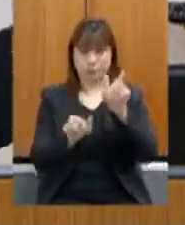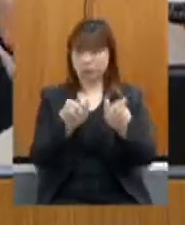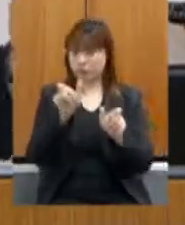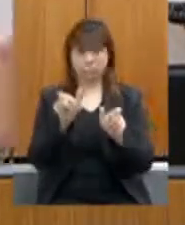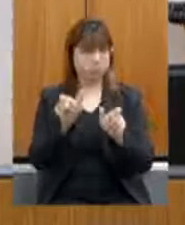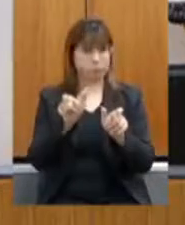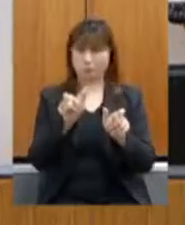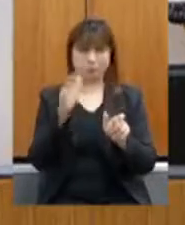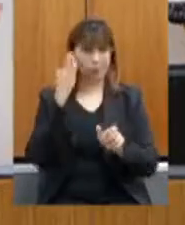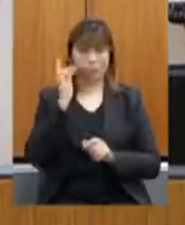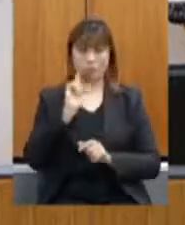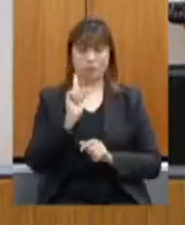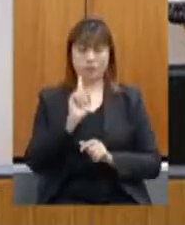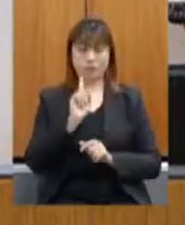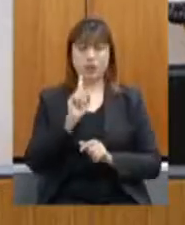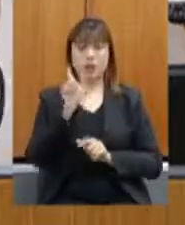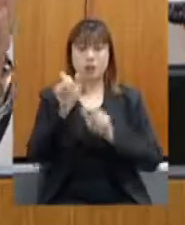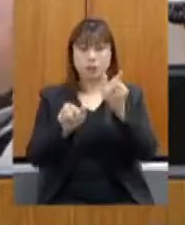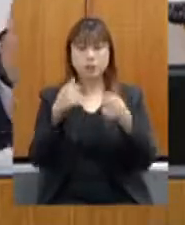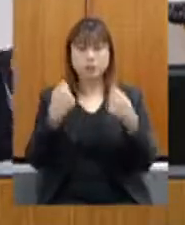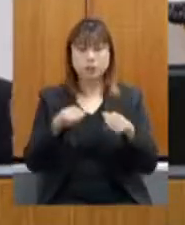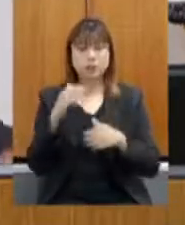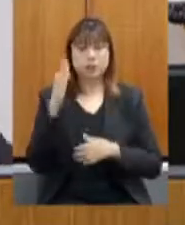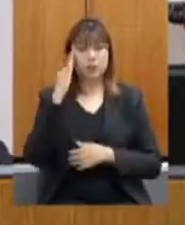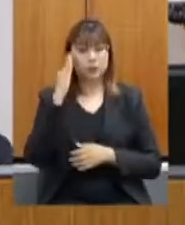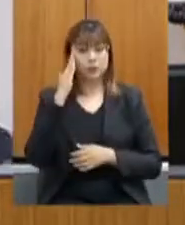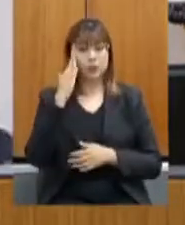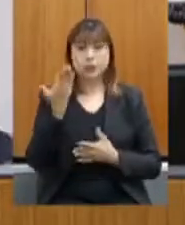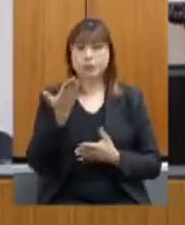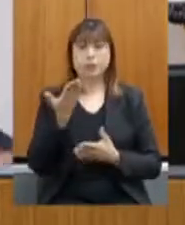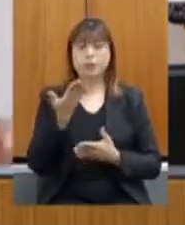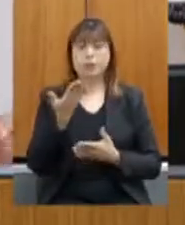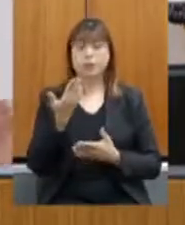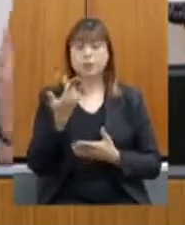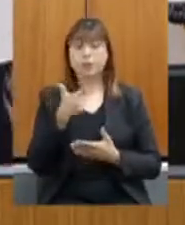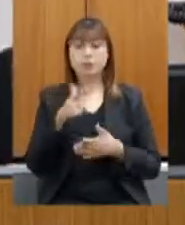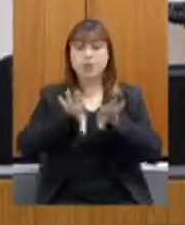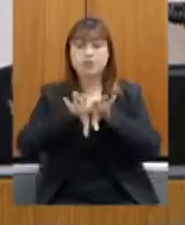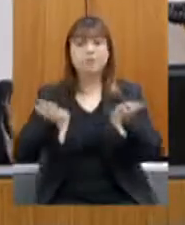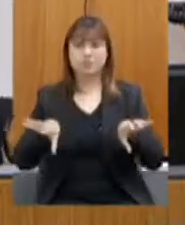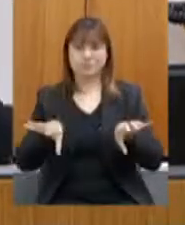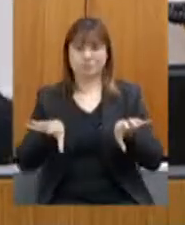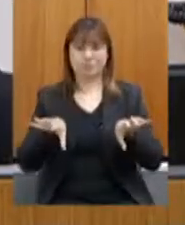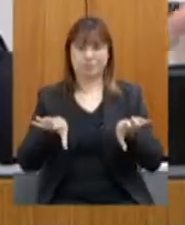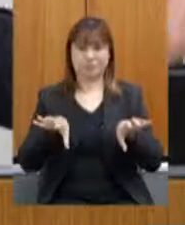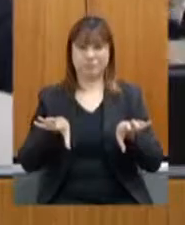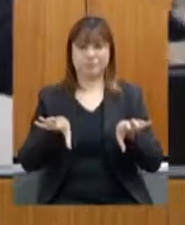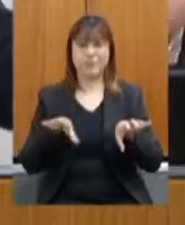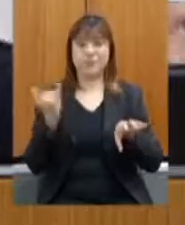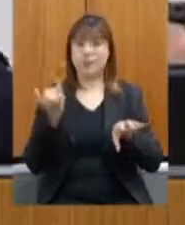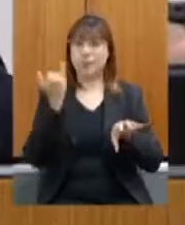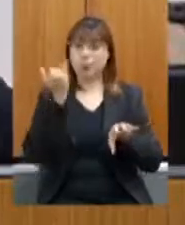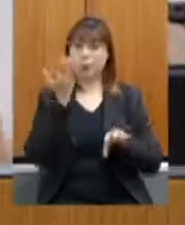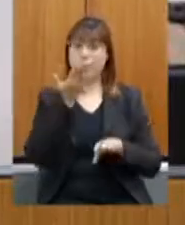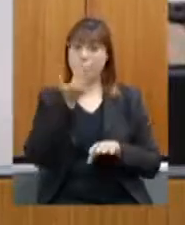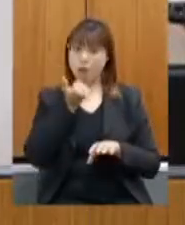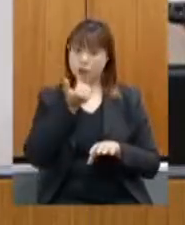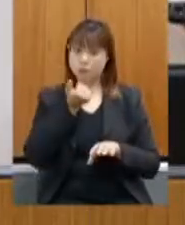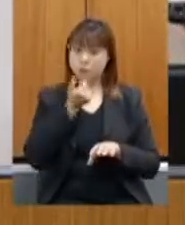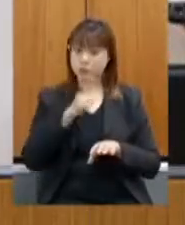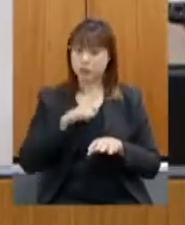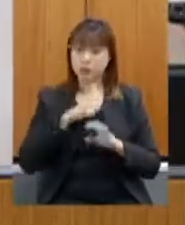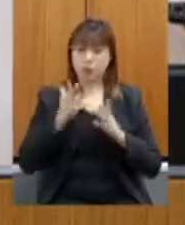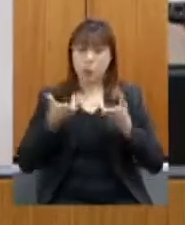que não exista uma dicotomia nesse processo de inspeção. É muito importante que o alimento chegue com qualidade